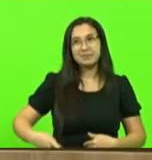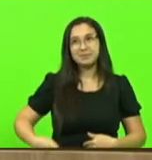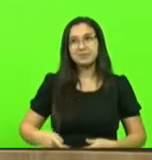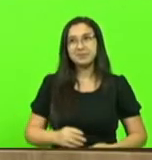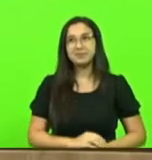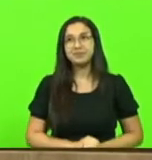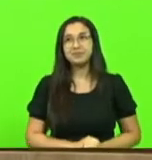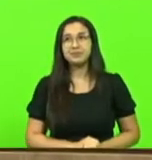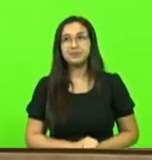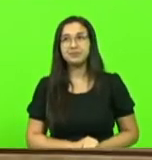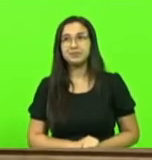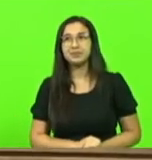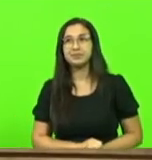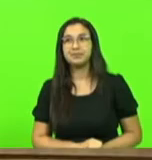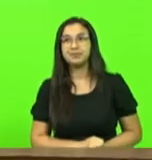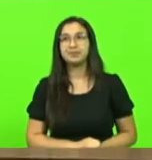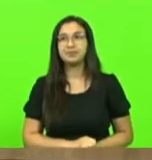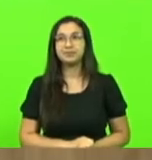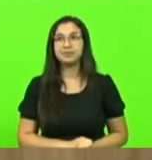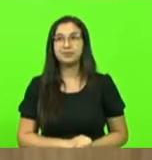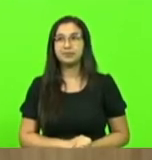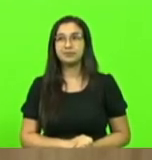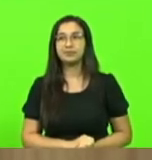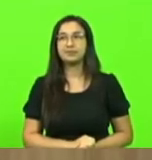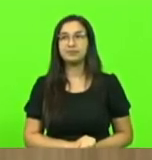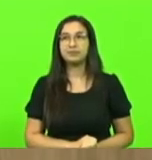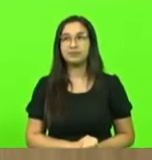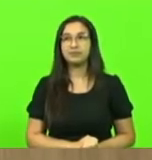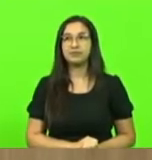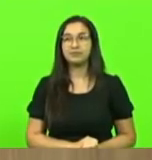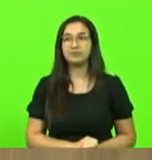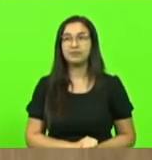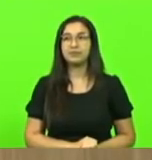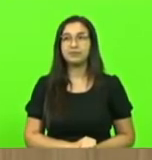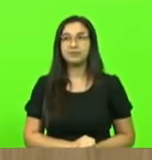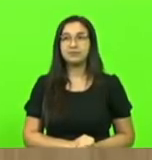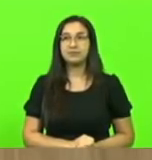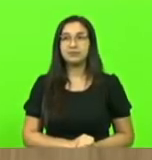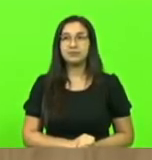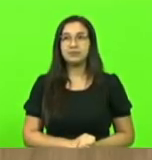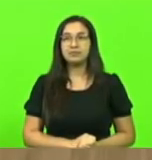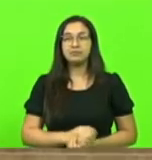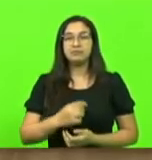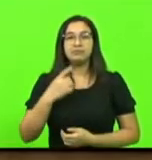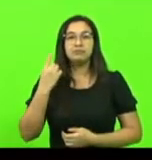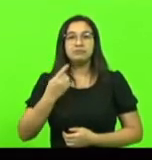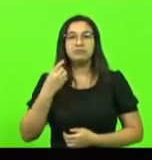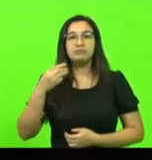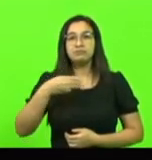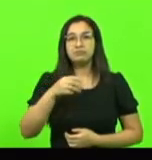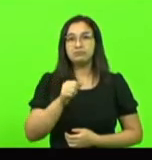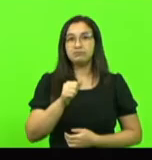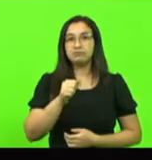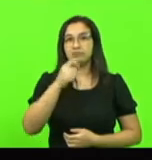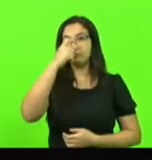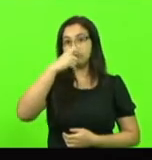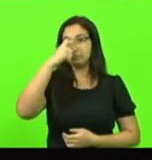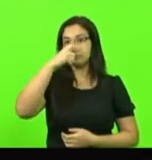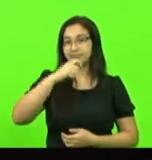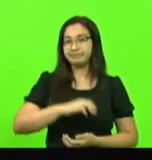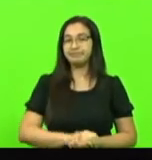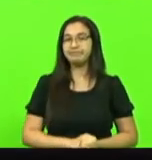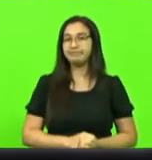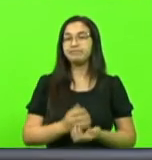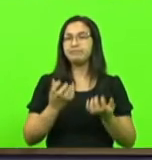Obrigado ao deputado Altair Silva. Deputado Maurício, ele não? Senhor presidente, só queria